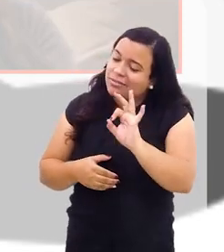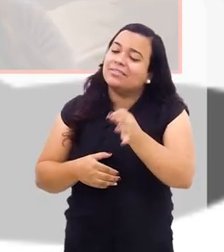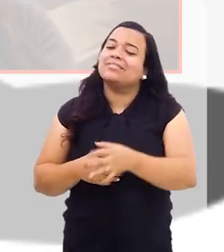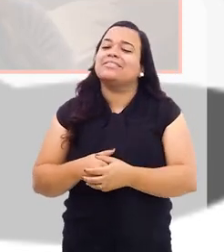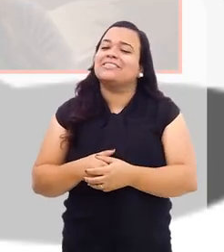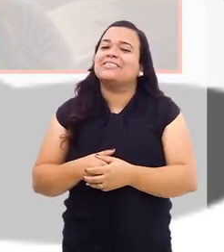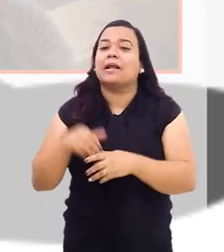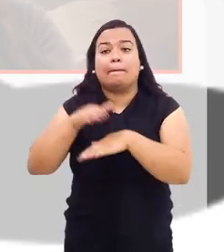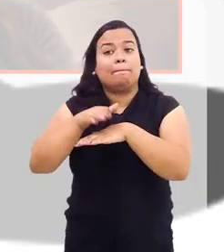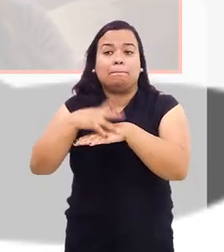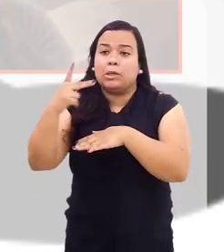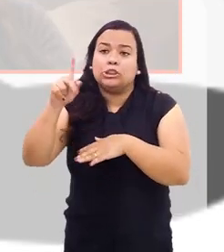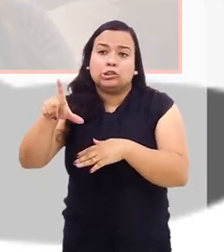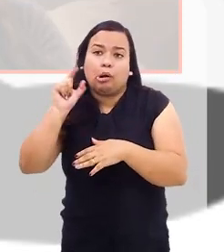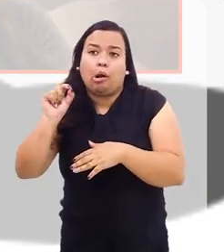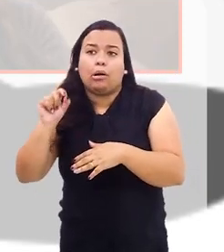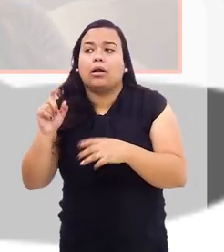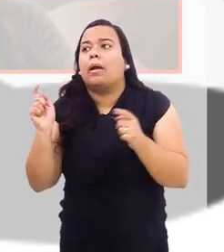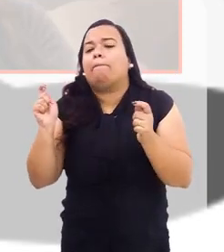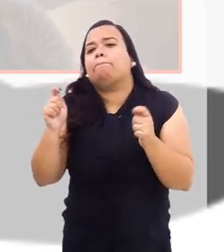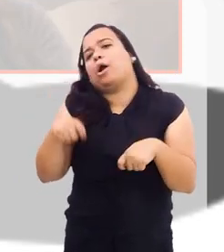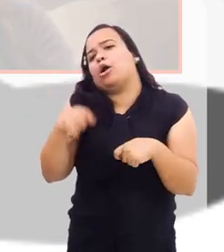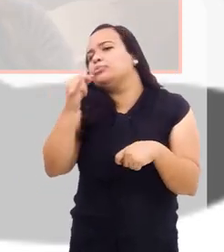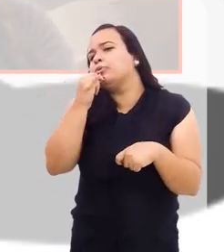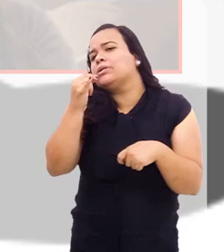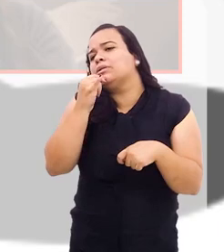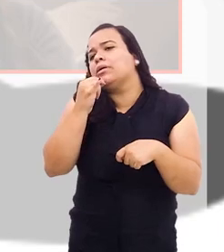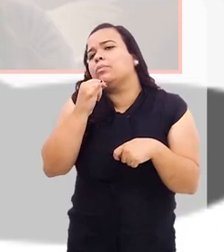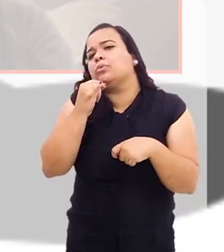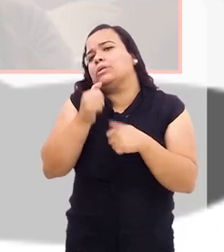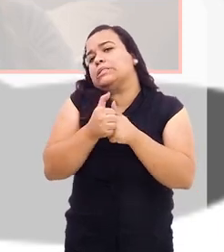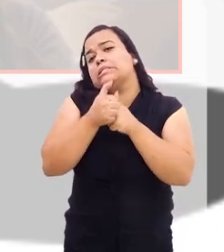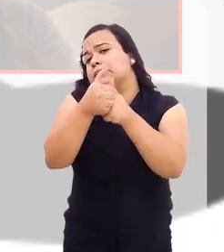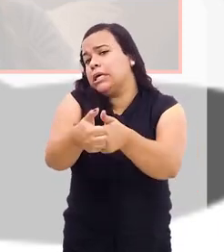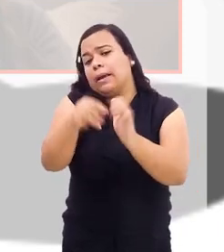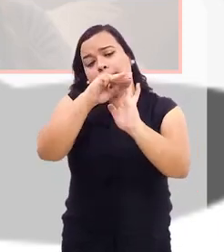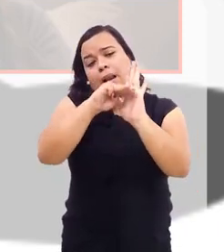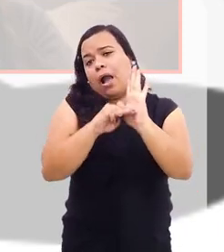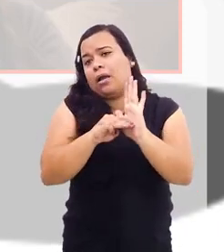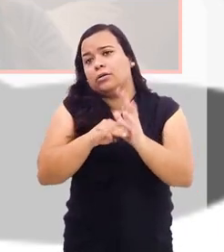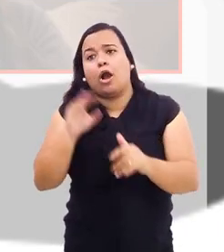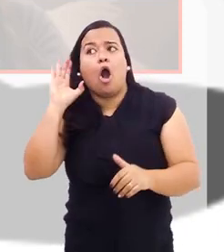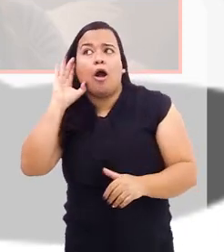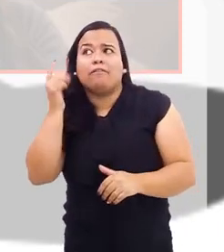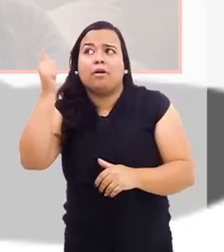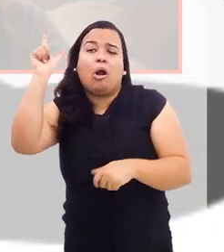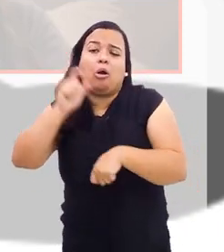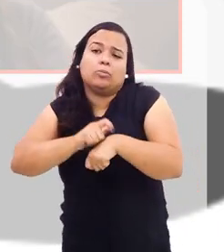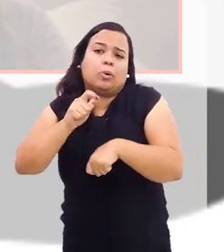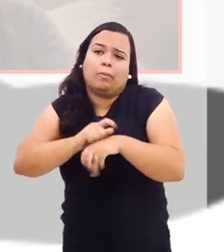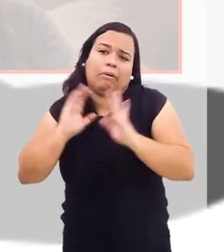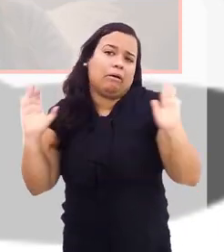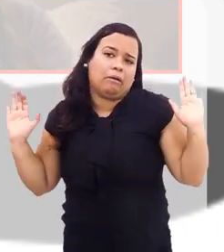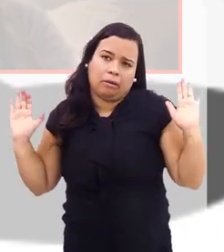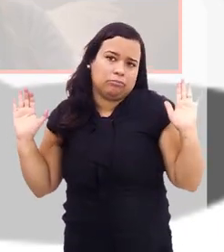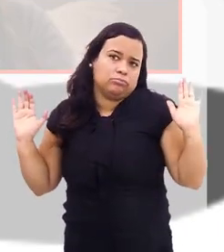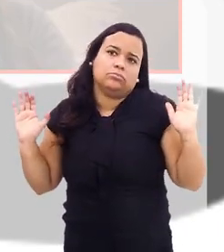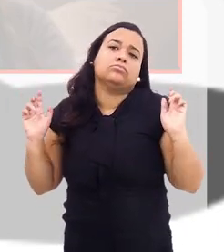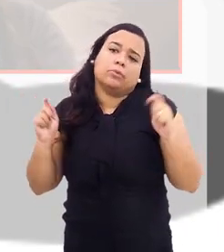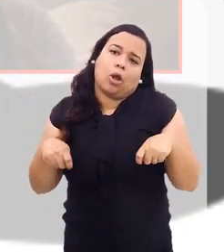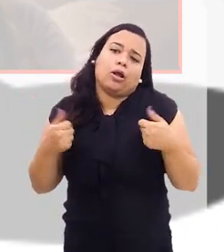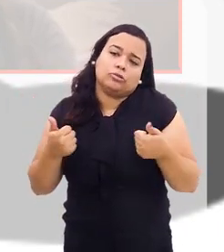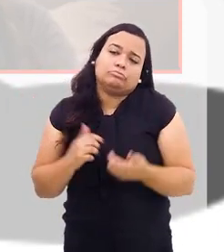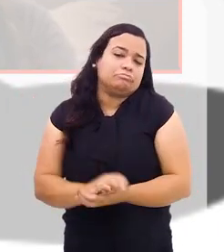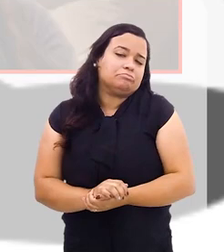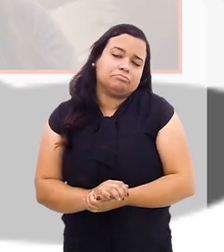Exatamente, exatamente. Ou ele pode simplesmente baixar, seguir a playlist e escutar em algum